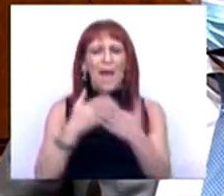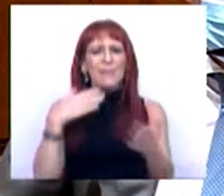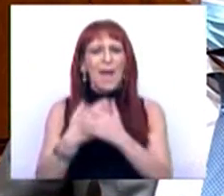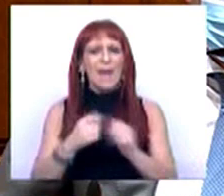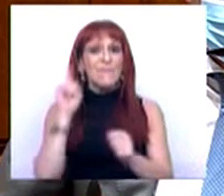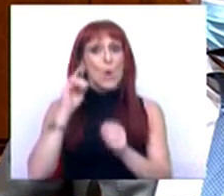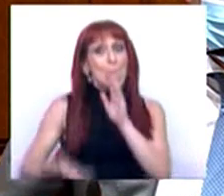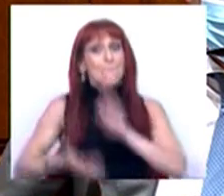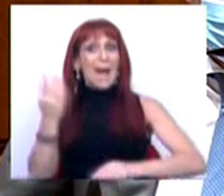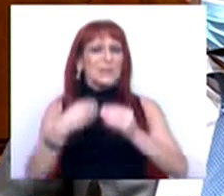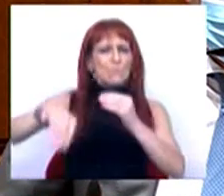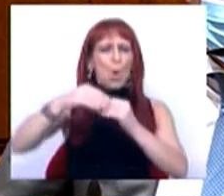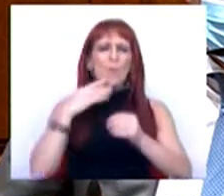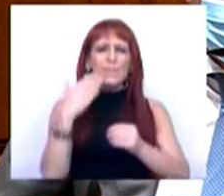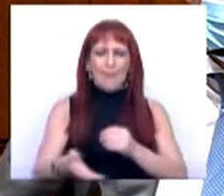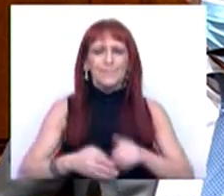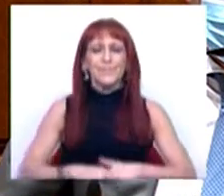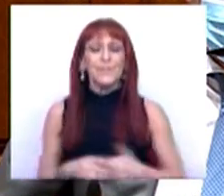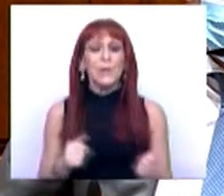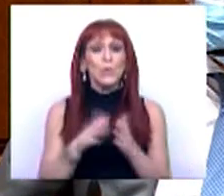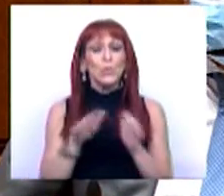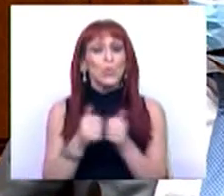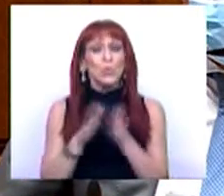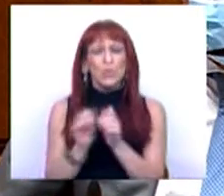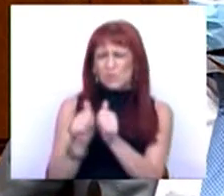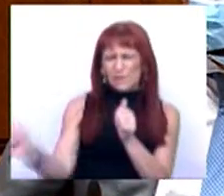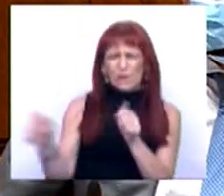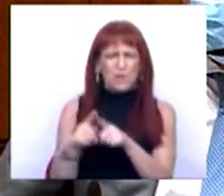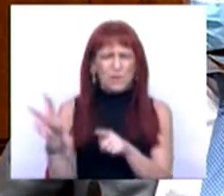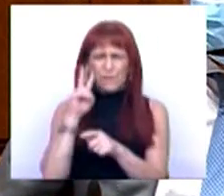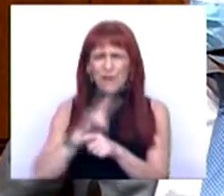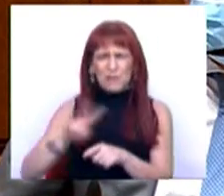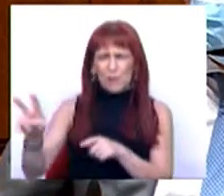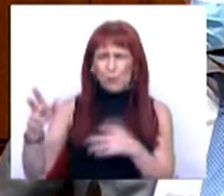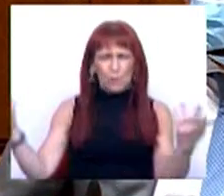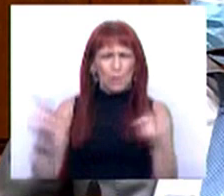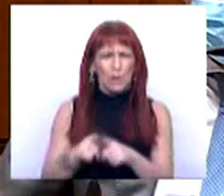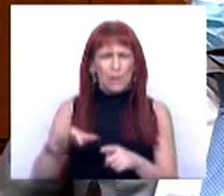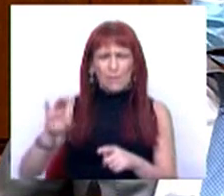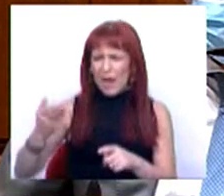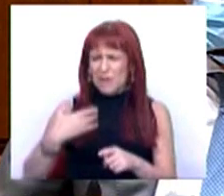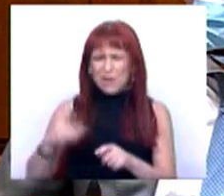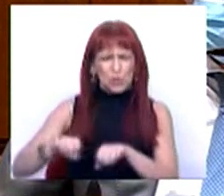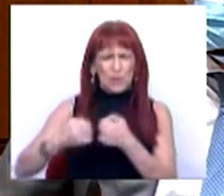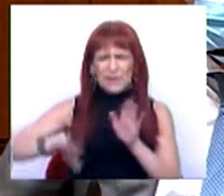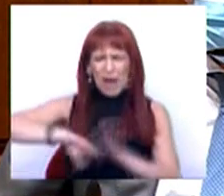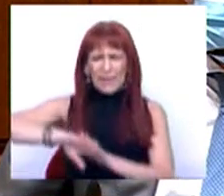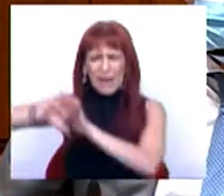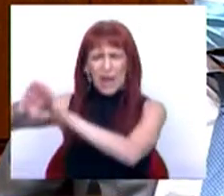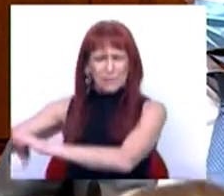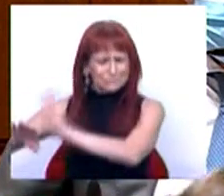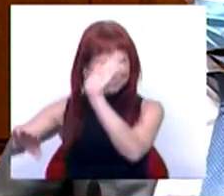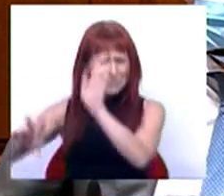de maior valor acrescentável. Tudo nos afasta de uma visão do PSD e dos partidos à direita